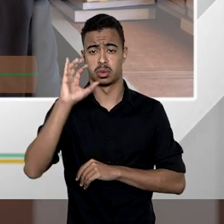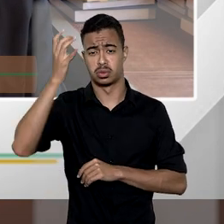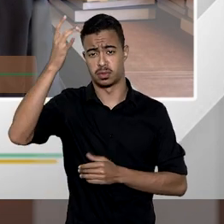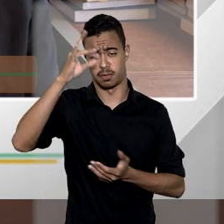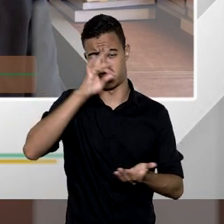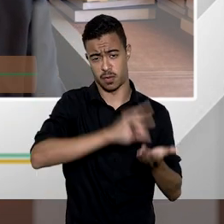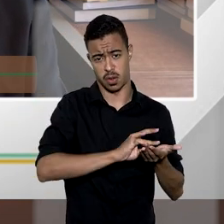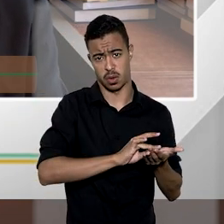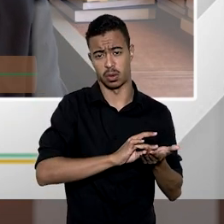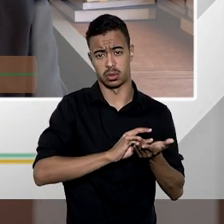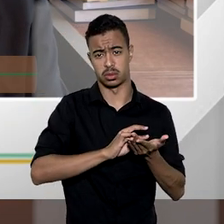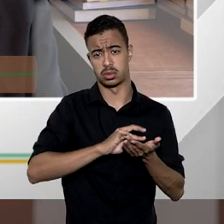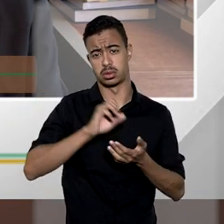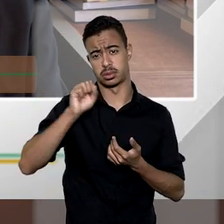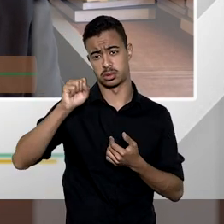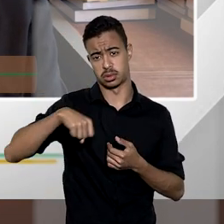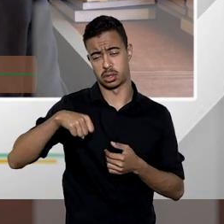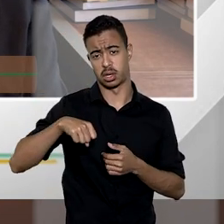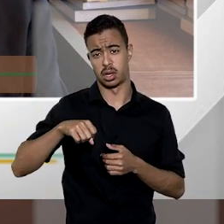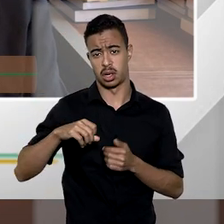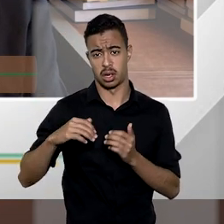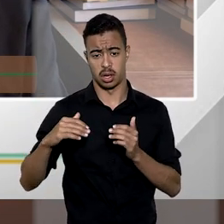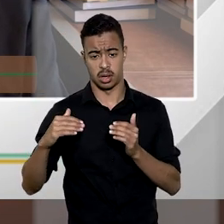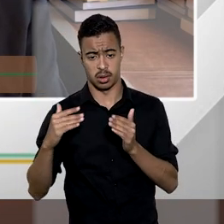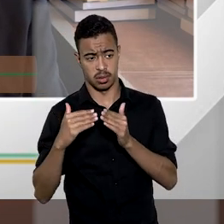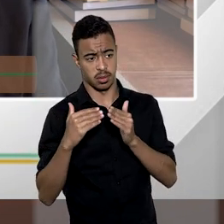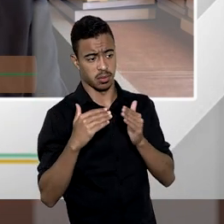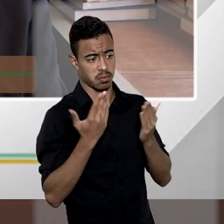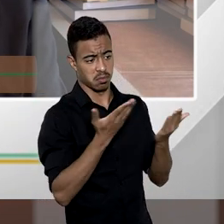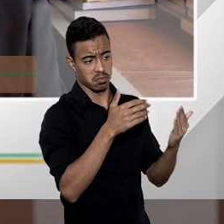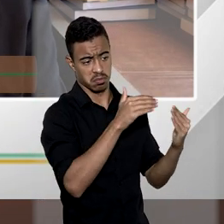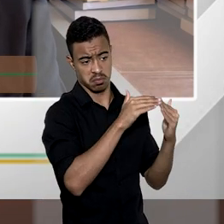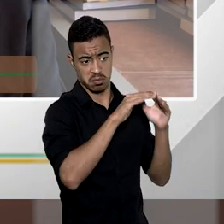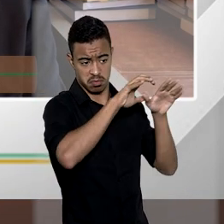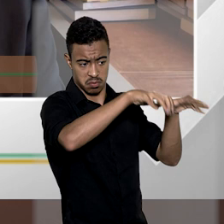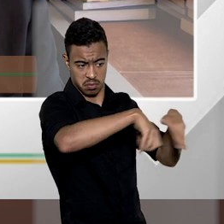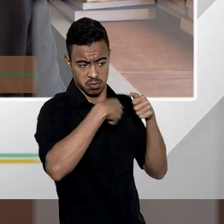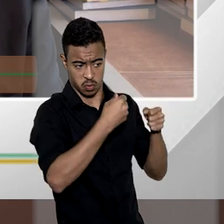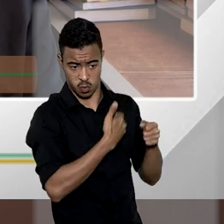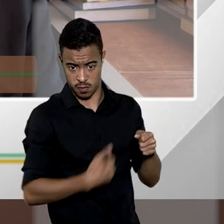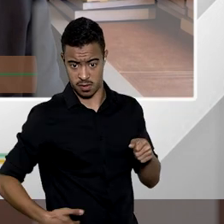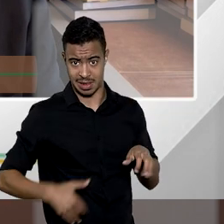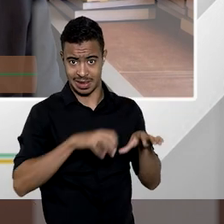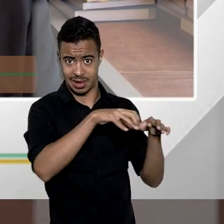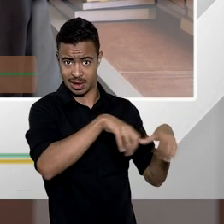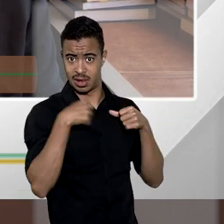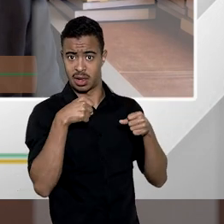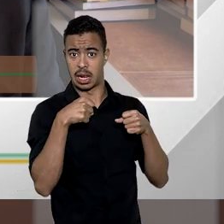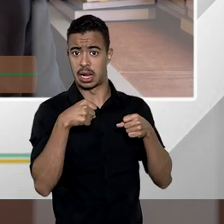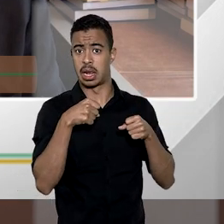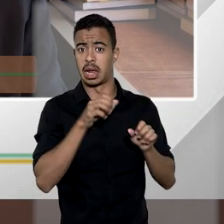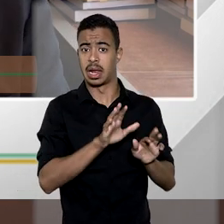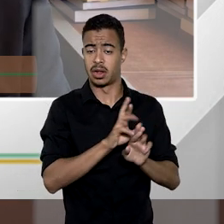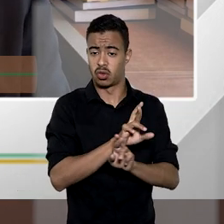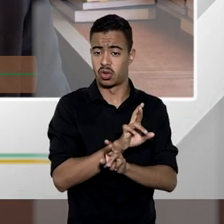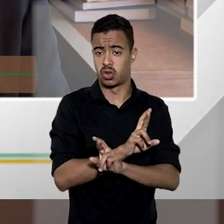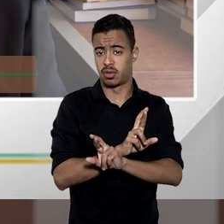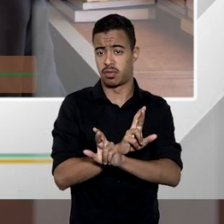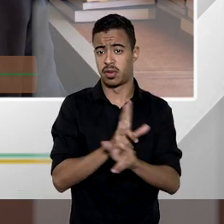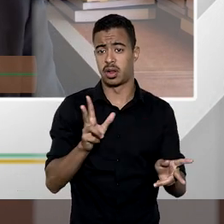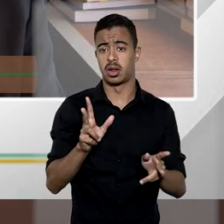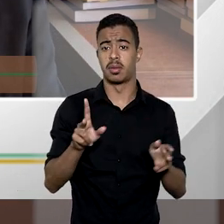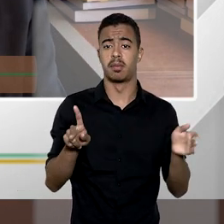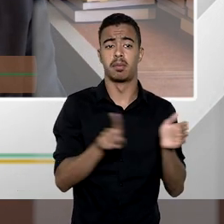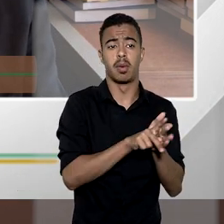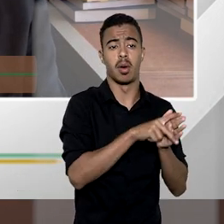situação de fato a desapropriação indireta ela constitui um estado de fato diverso que implica a